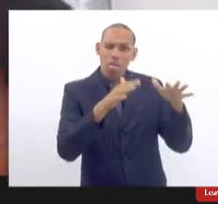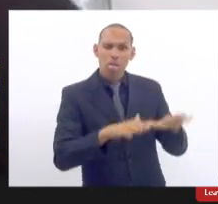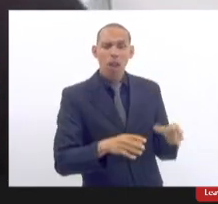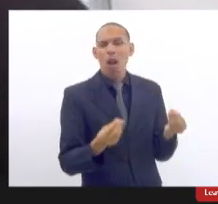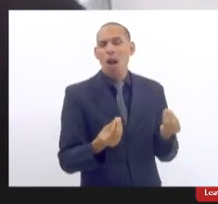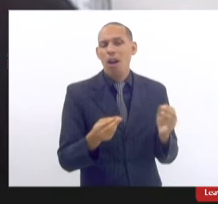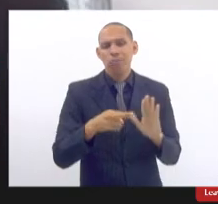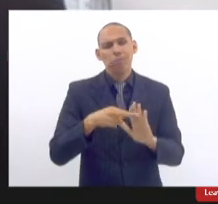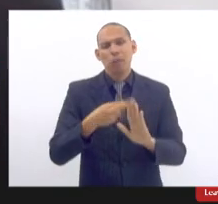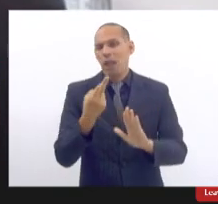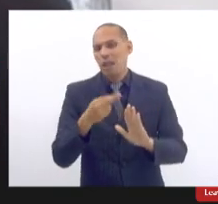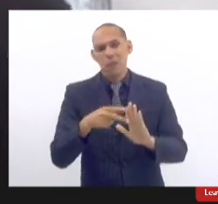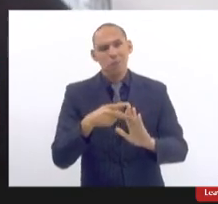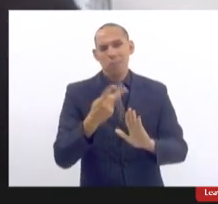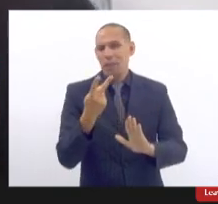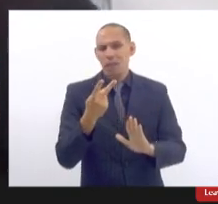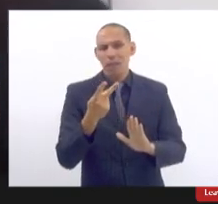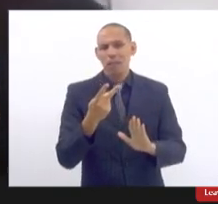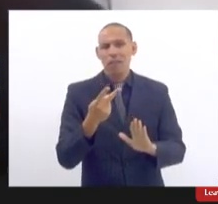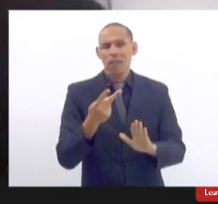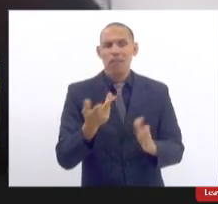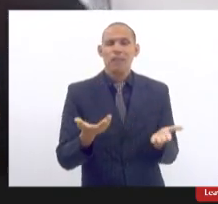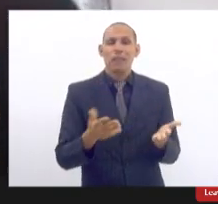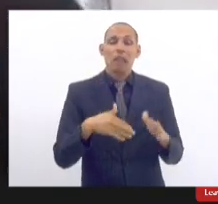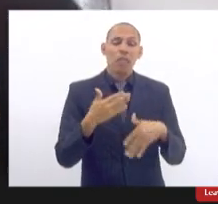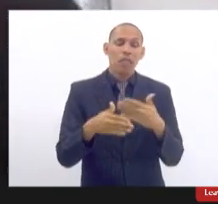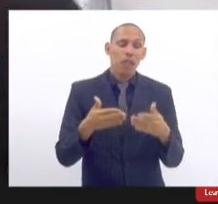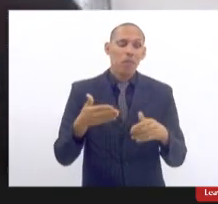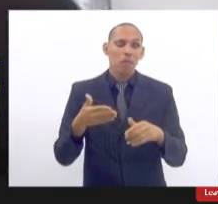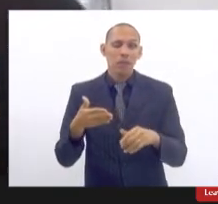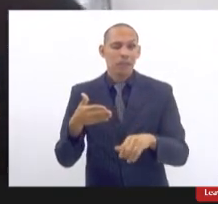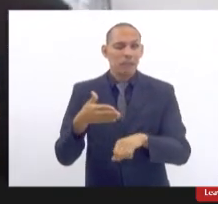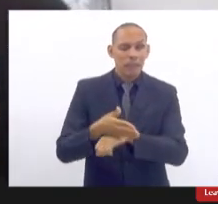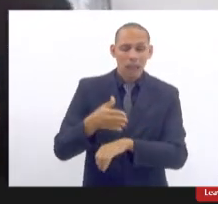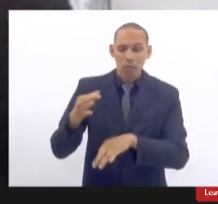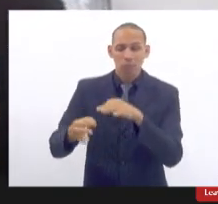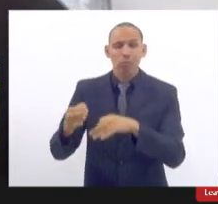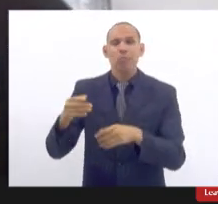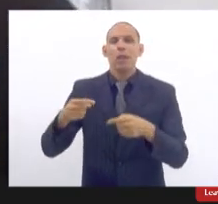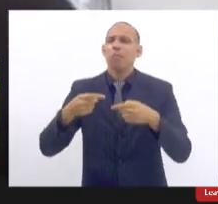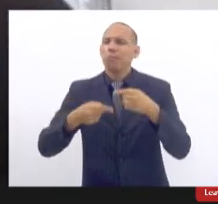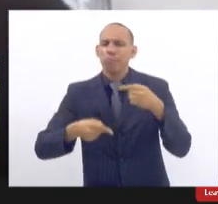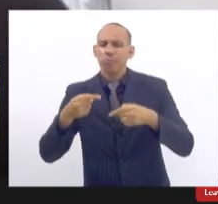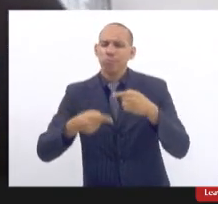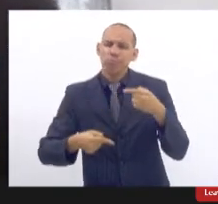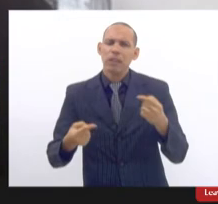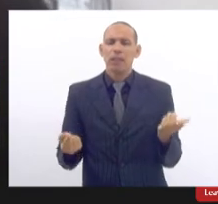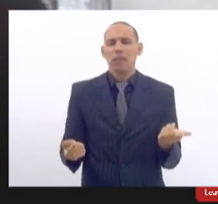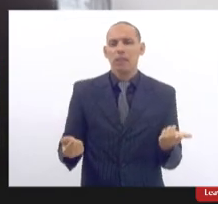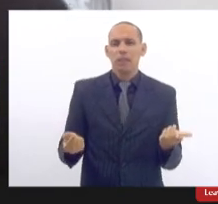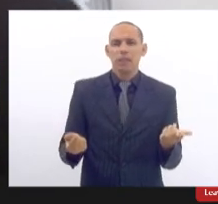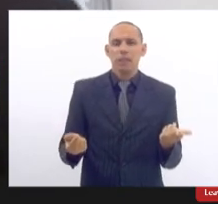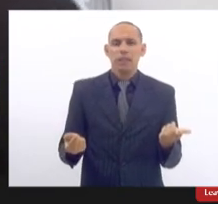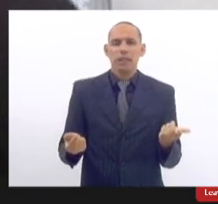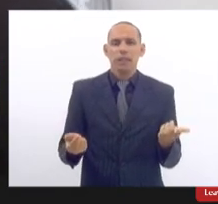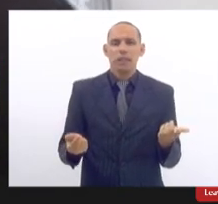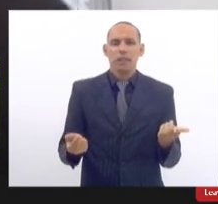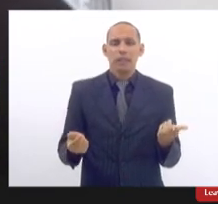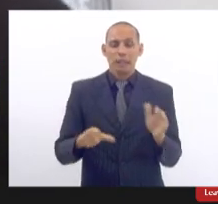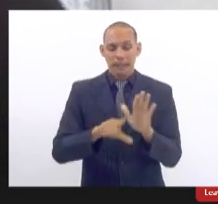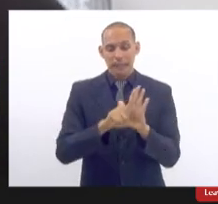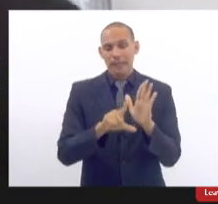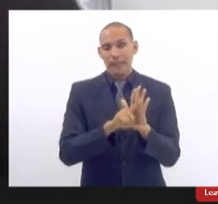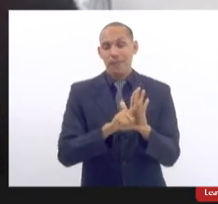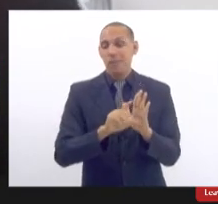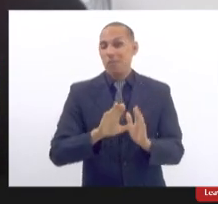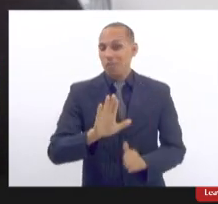resoluções de portarias que depois entra na justiça para poder derrubar para poder derrogar aquela aquela legislação